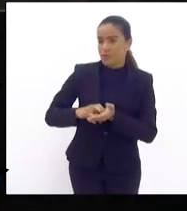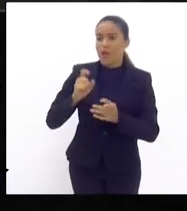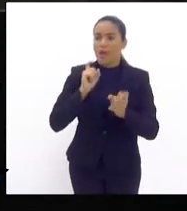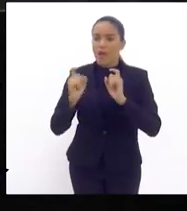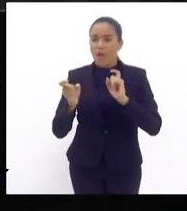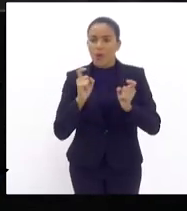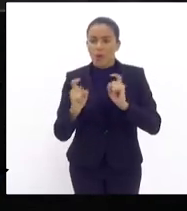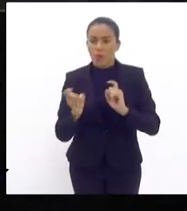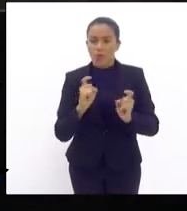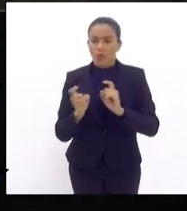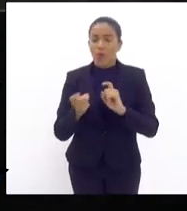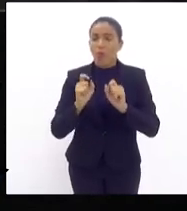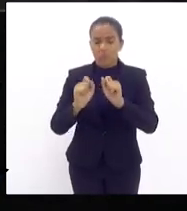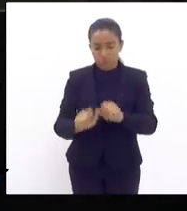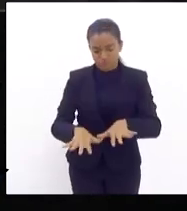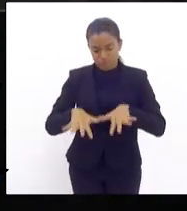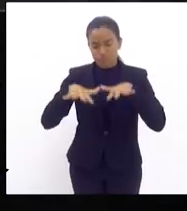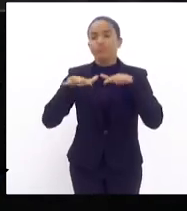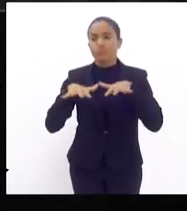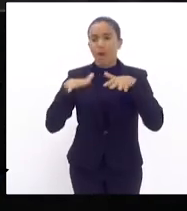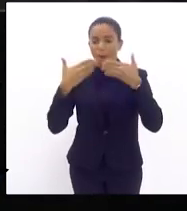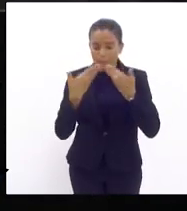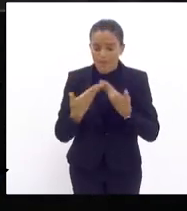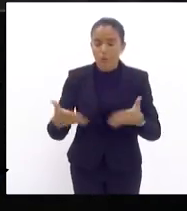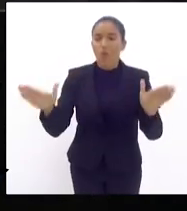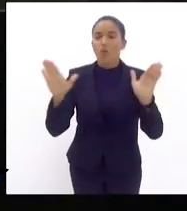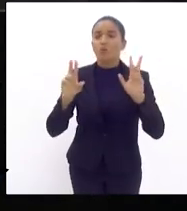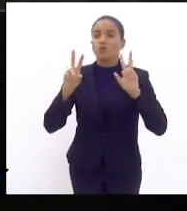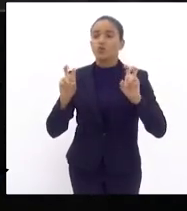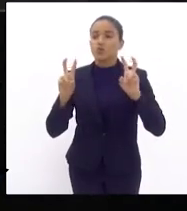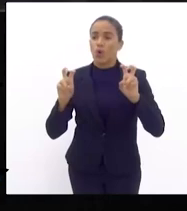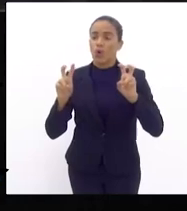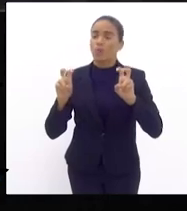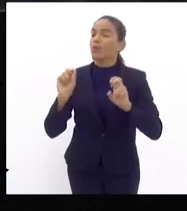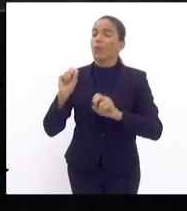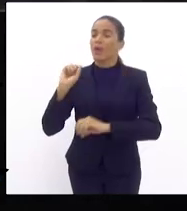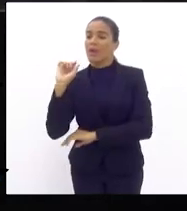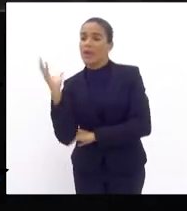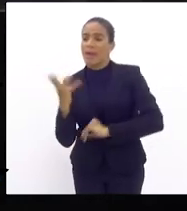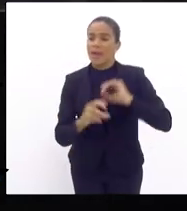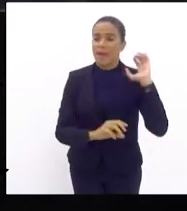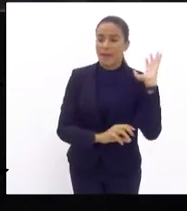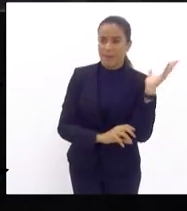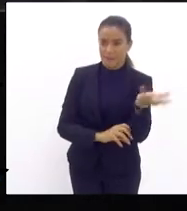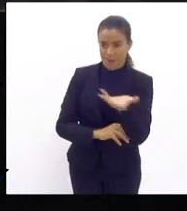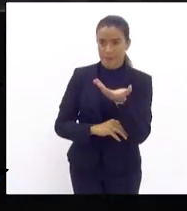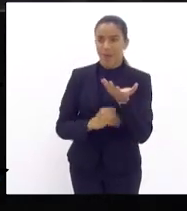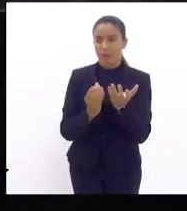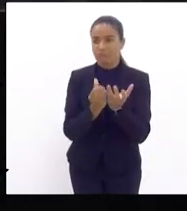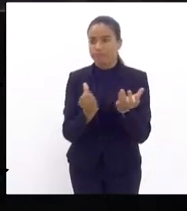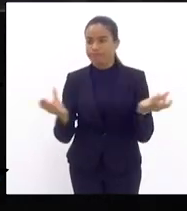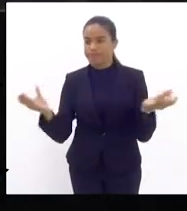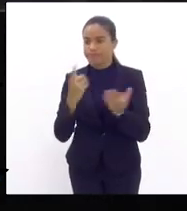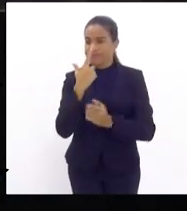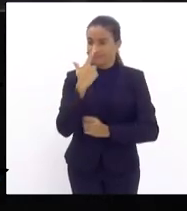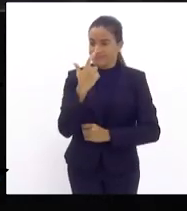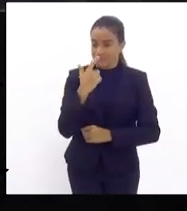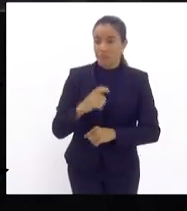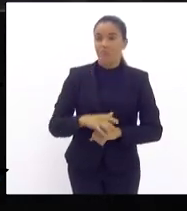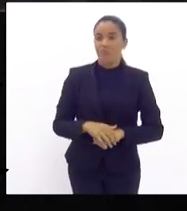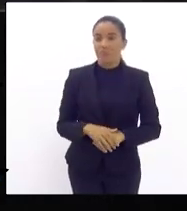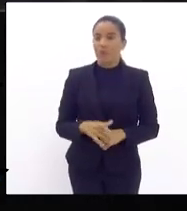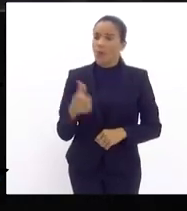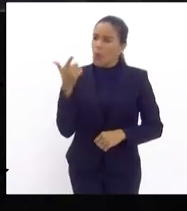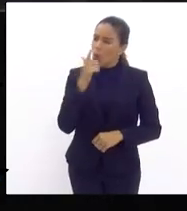da audiência pública da comissão de saneamento ambiental todos sabem que no passado eu fui presidente dessa comissão nós